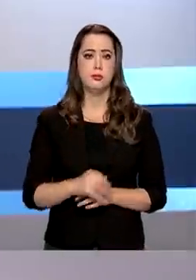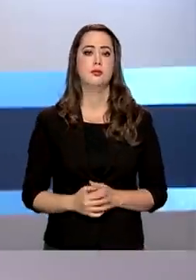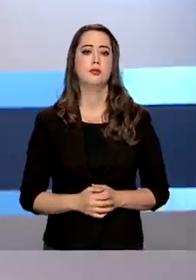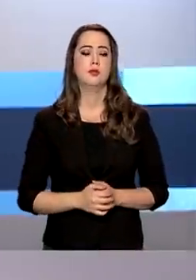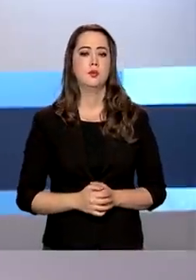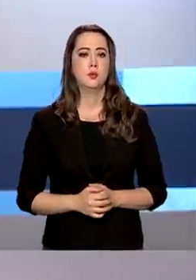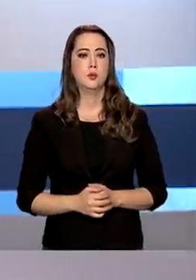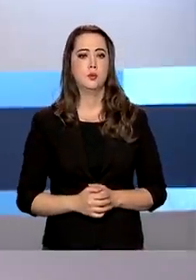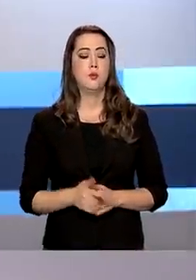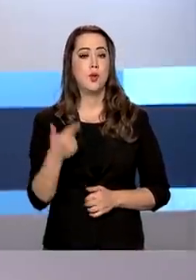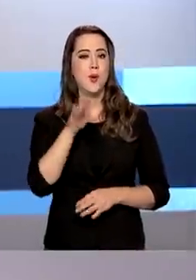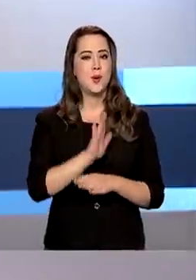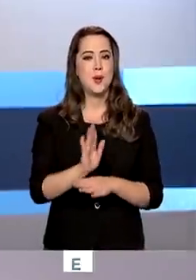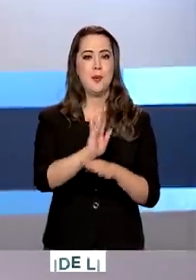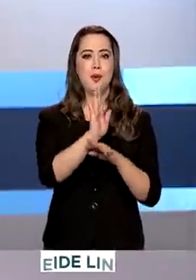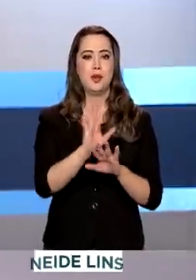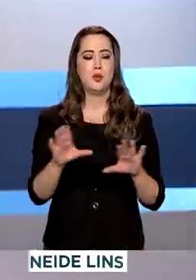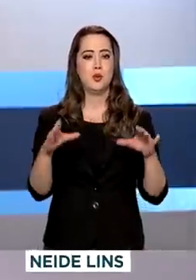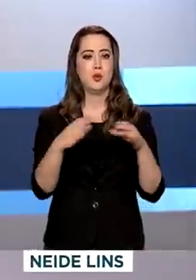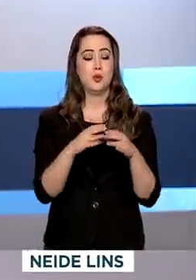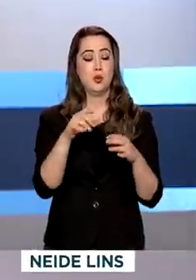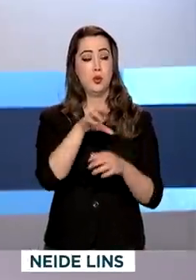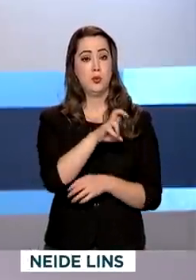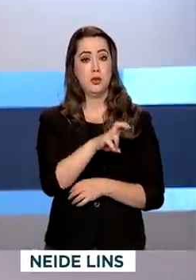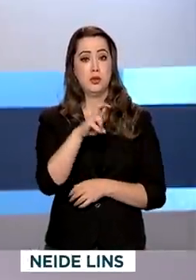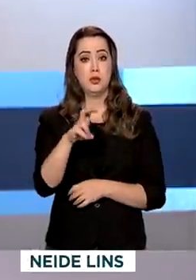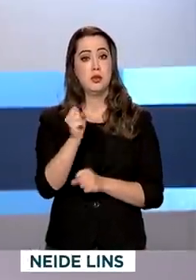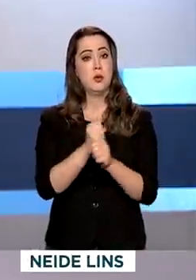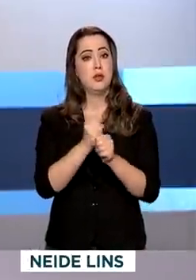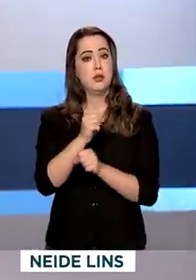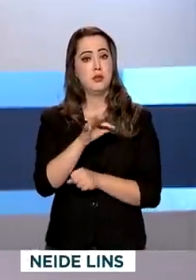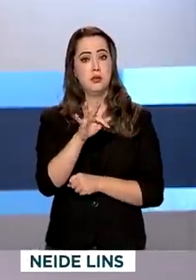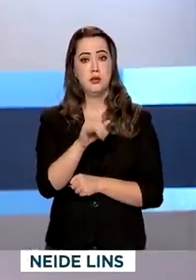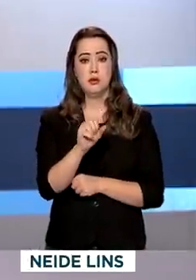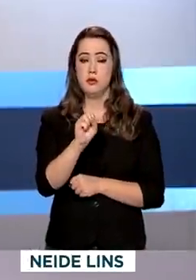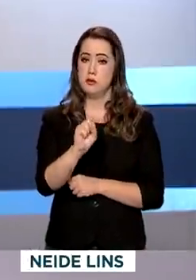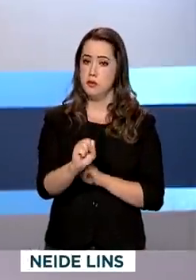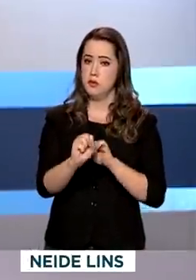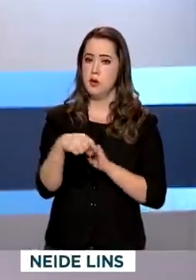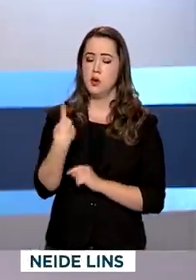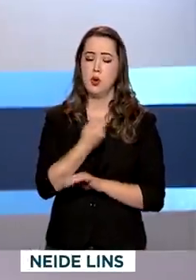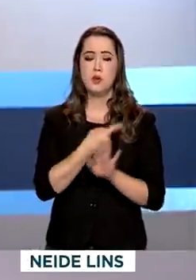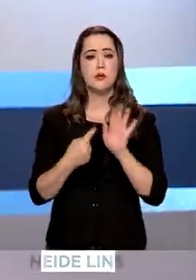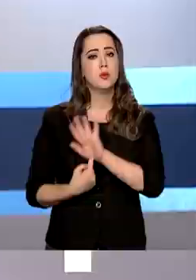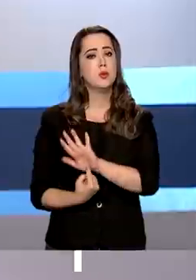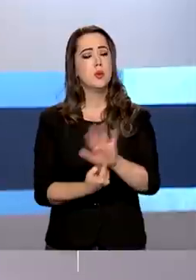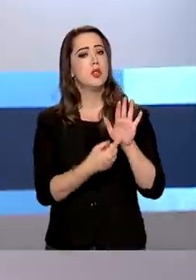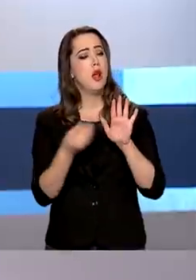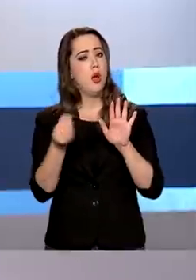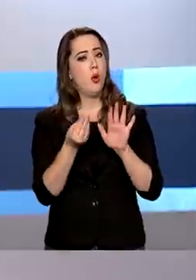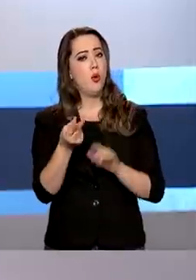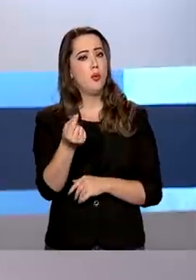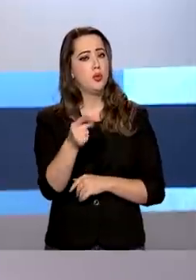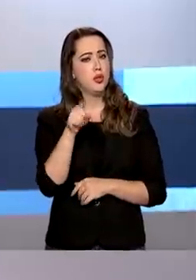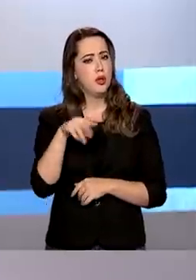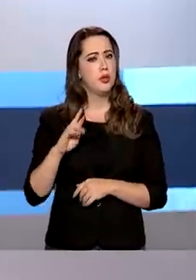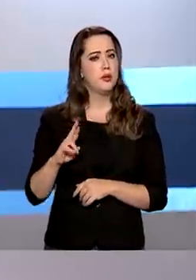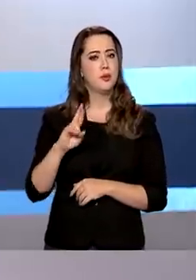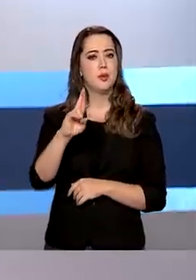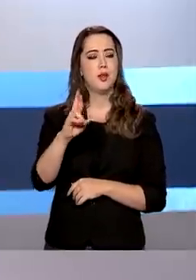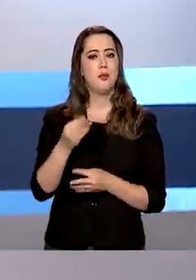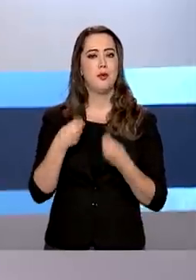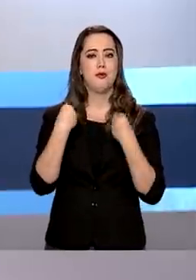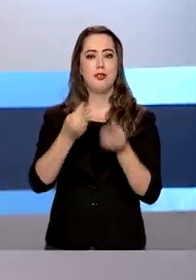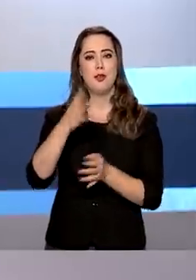Em mais uma reportagem da série sobre os 55 anos do FGTS, nós vamos mostrar como o fundo é responsável